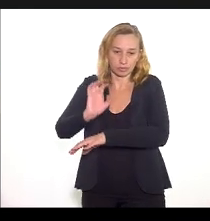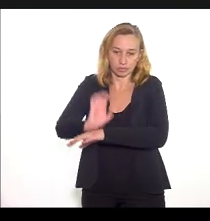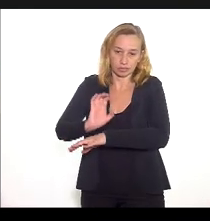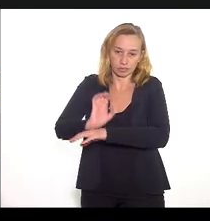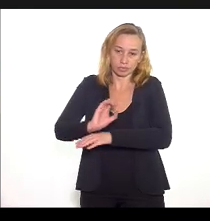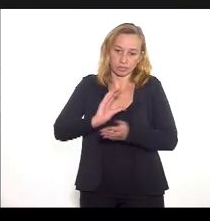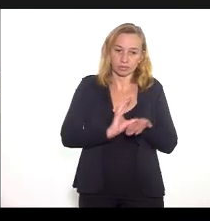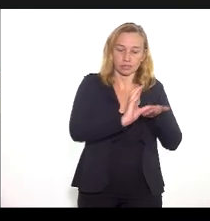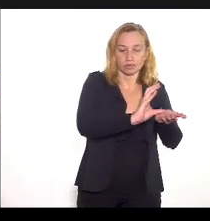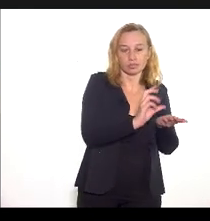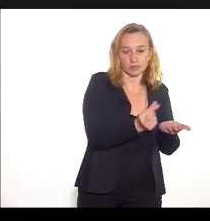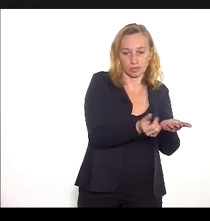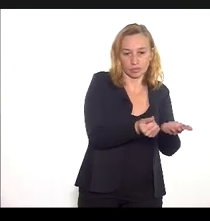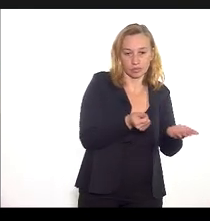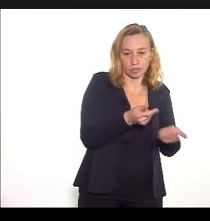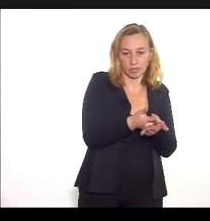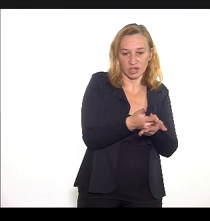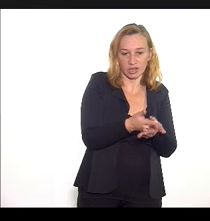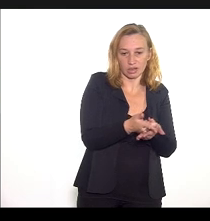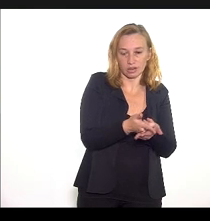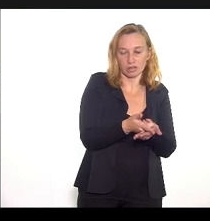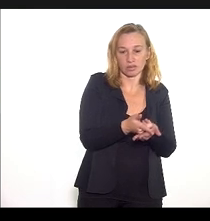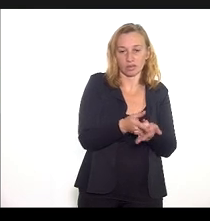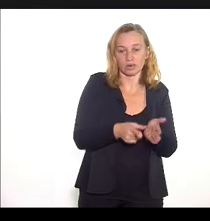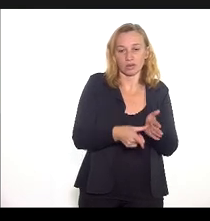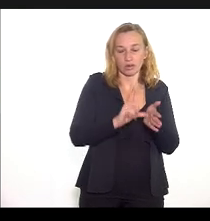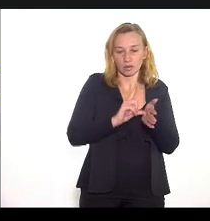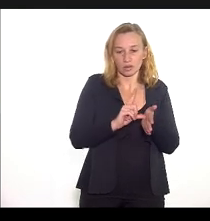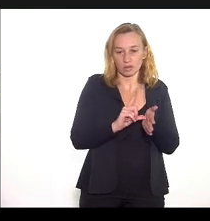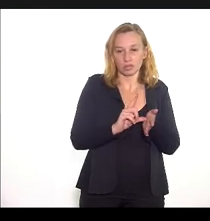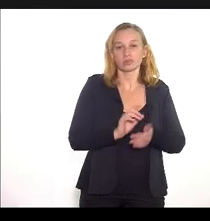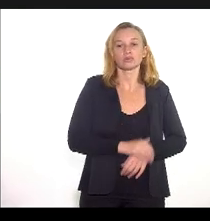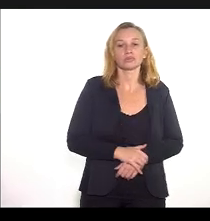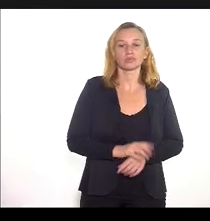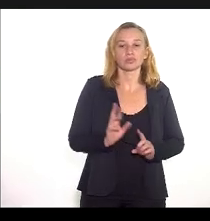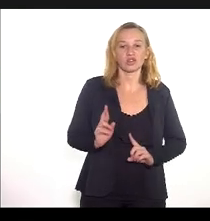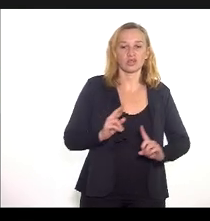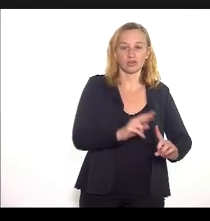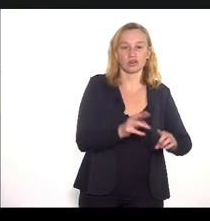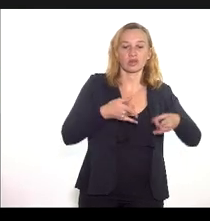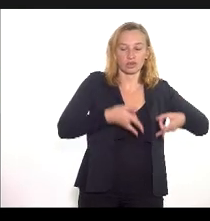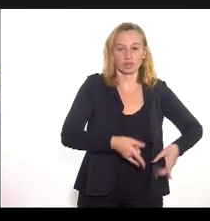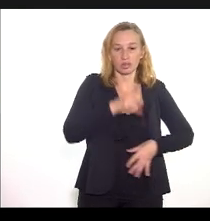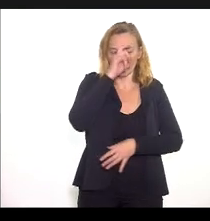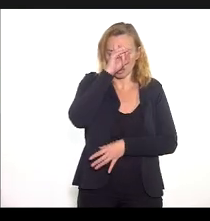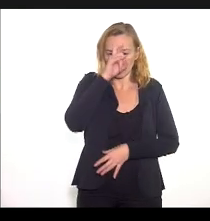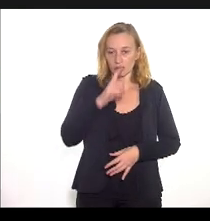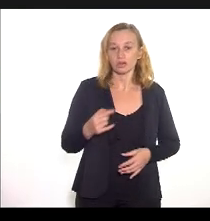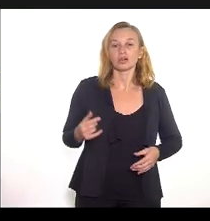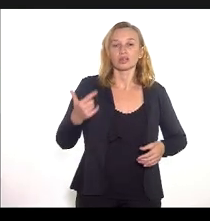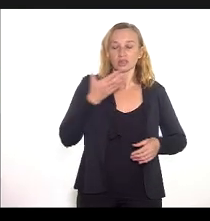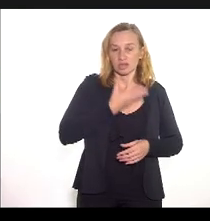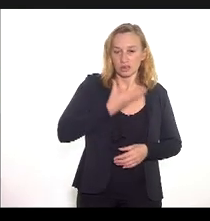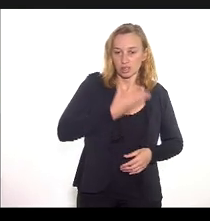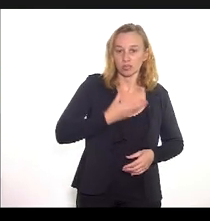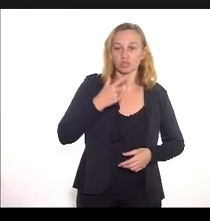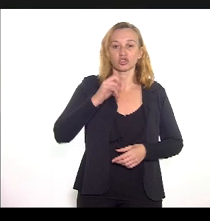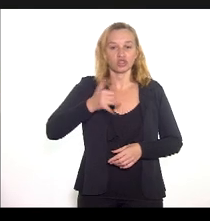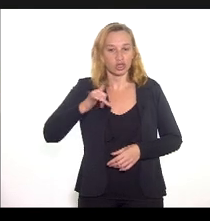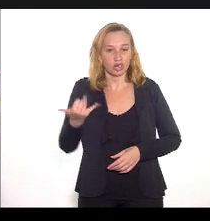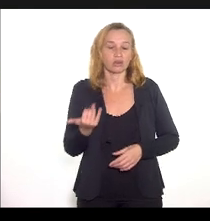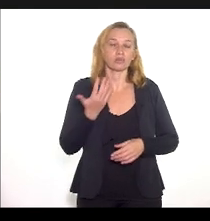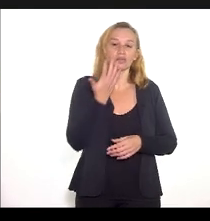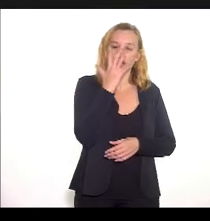pagamento foi feito antecipado referente a leitos de dezembro janeiro e fevereiro e em